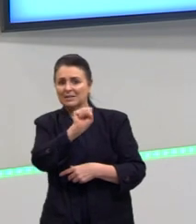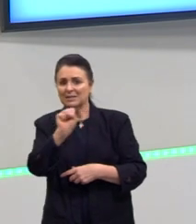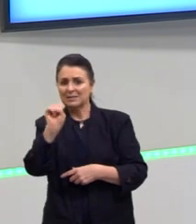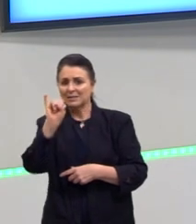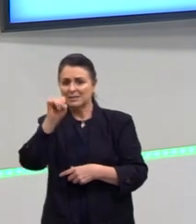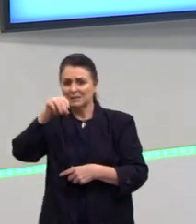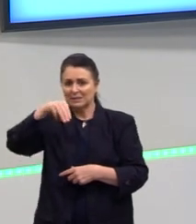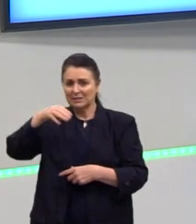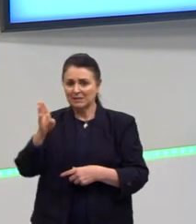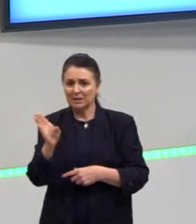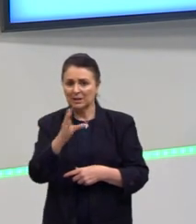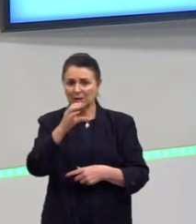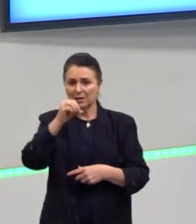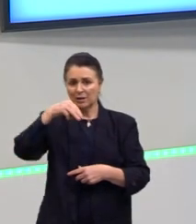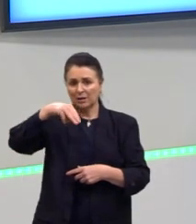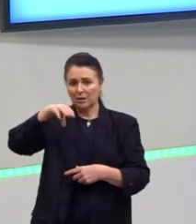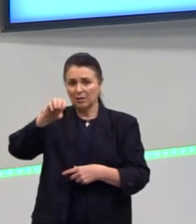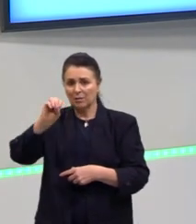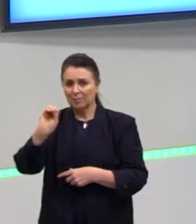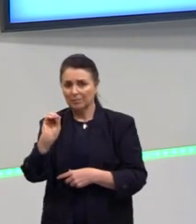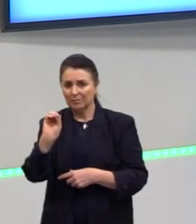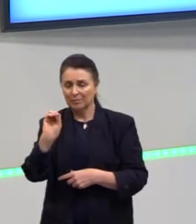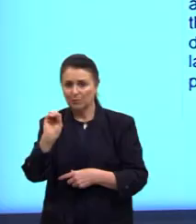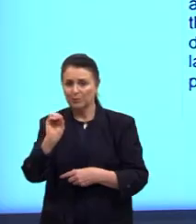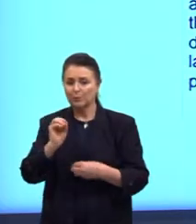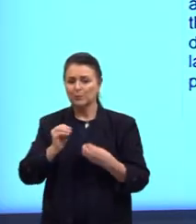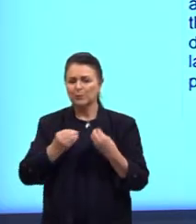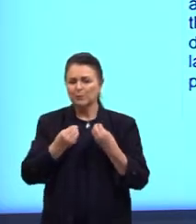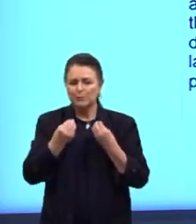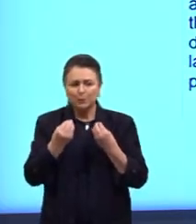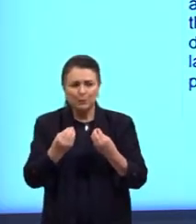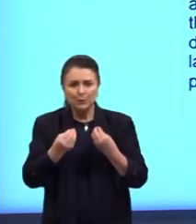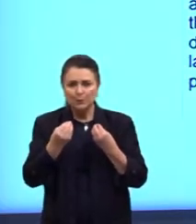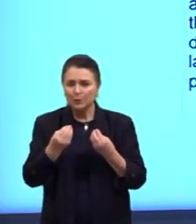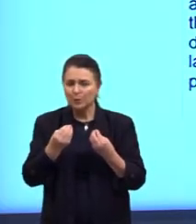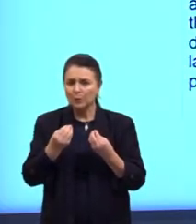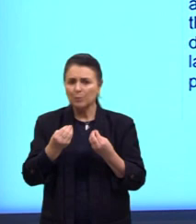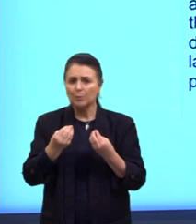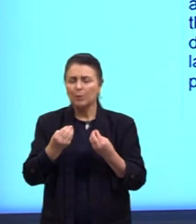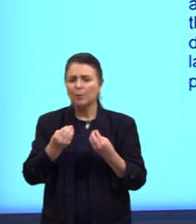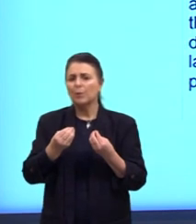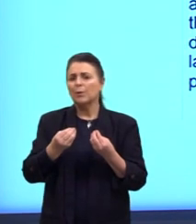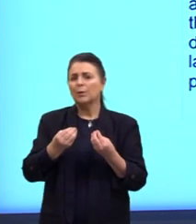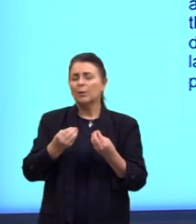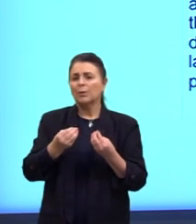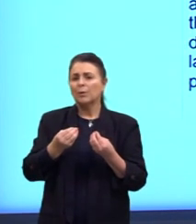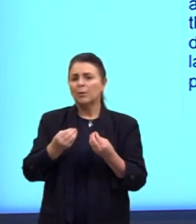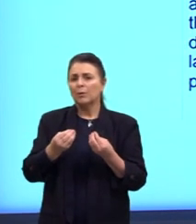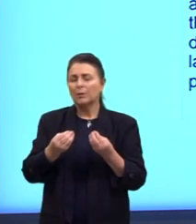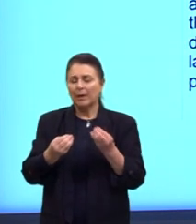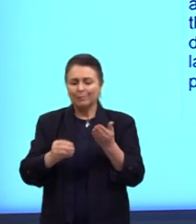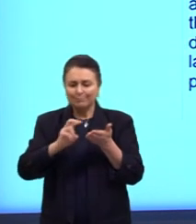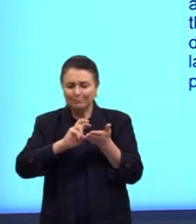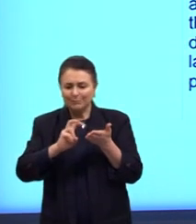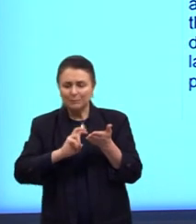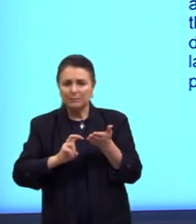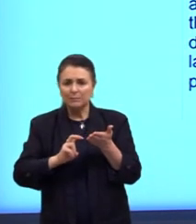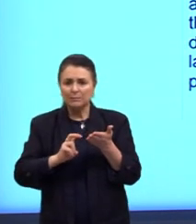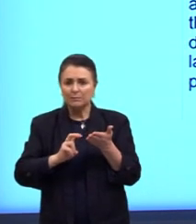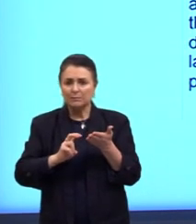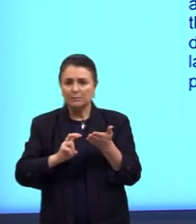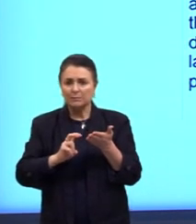It is like printing. É como imprimir um tecido ponto by ponto.